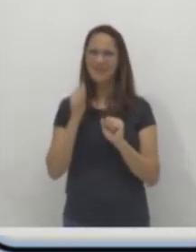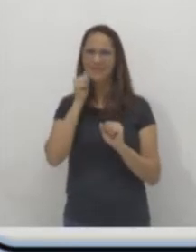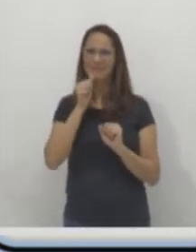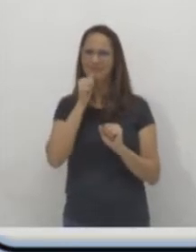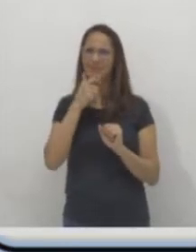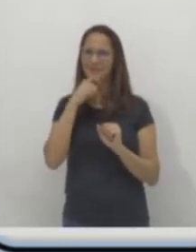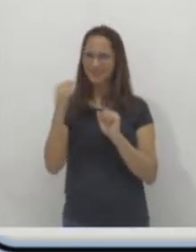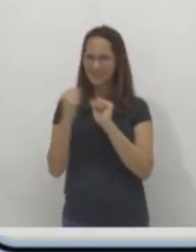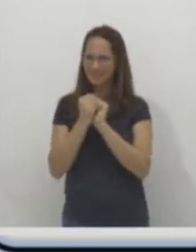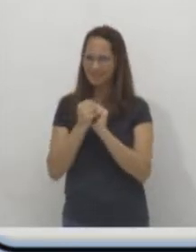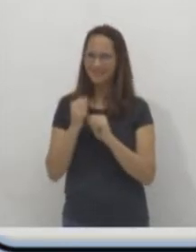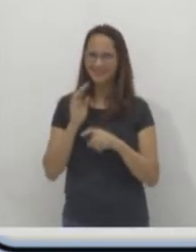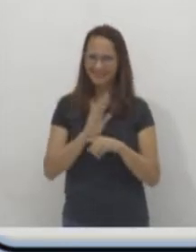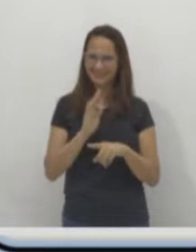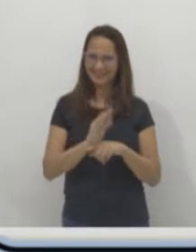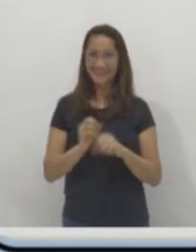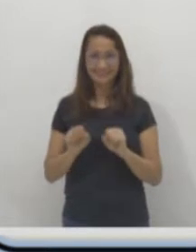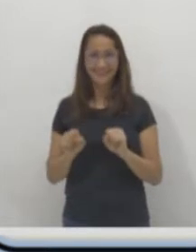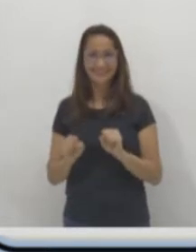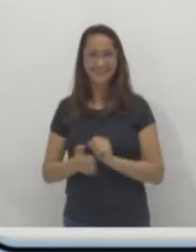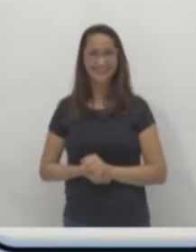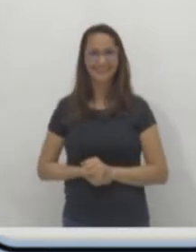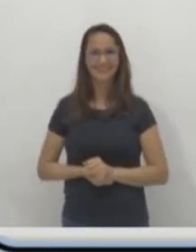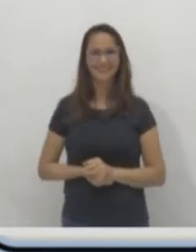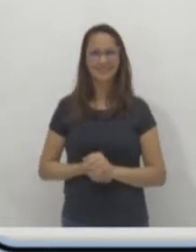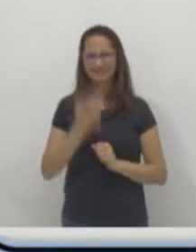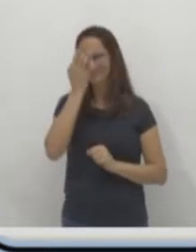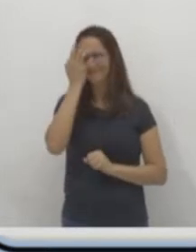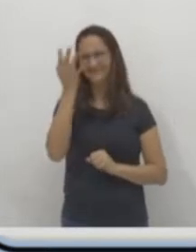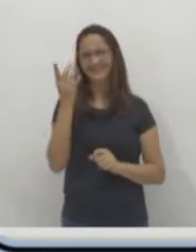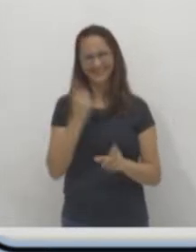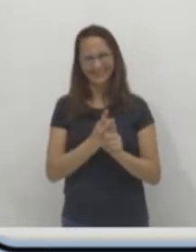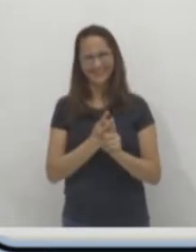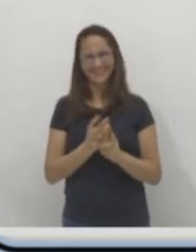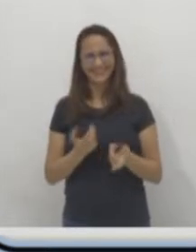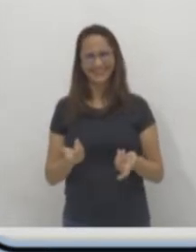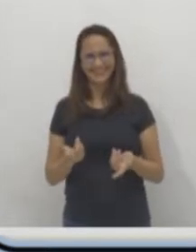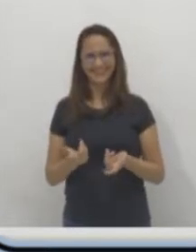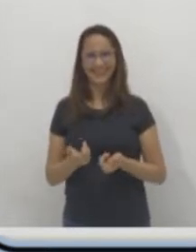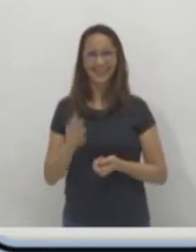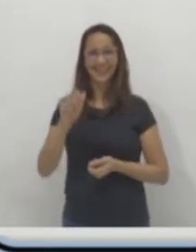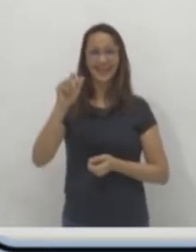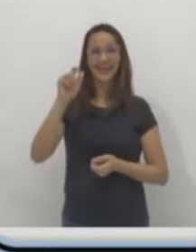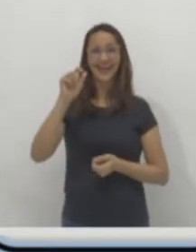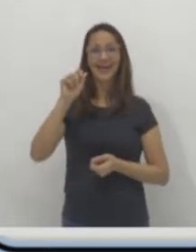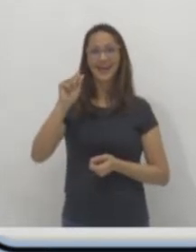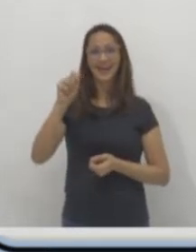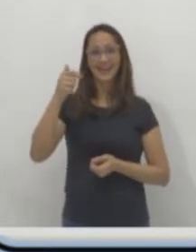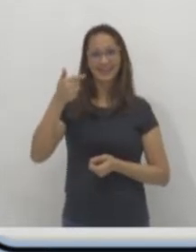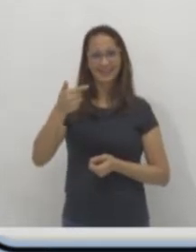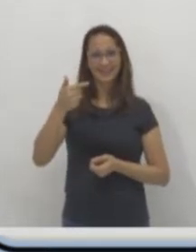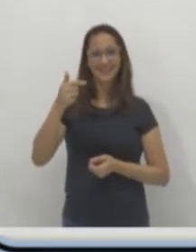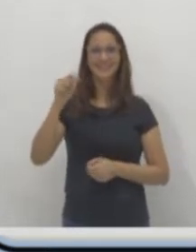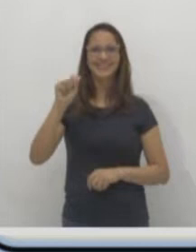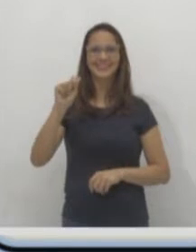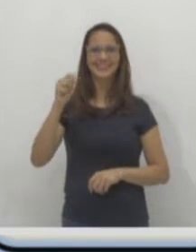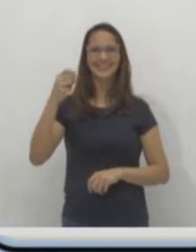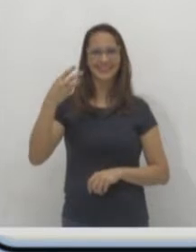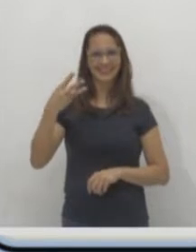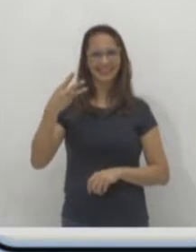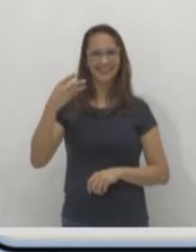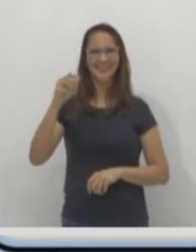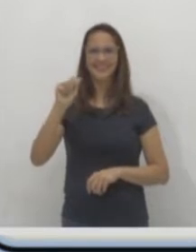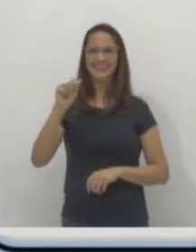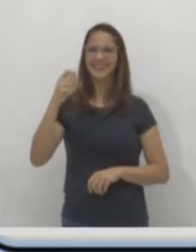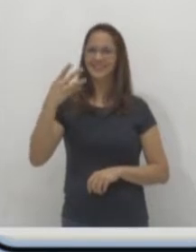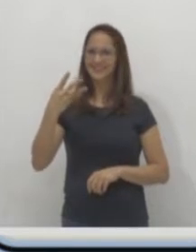Achou? Muito fácil, né? Olha aí, ó. A 2, A 3, A 4, A